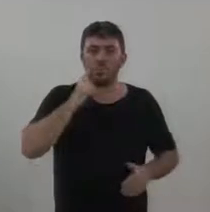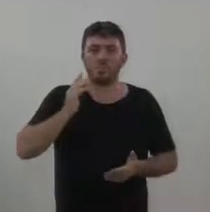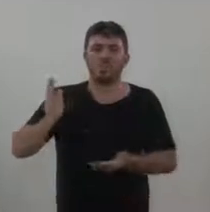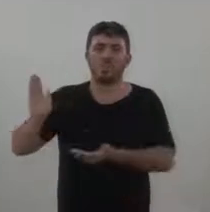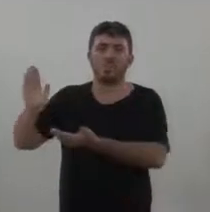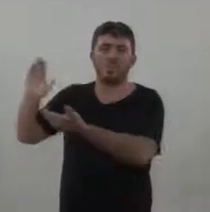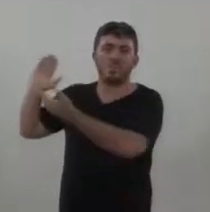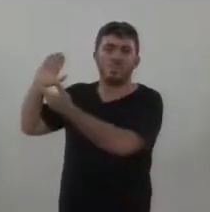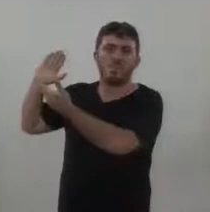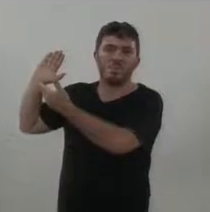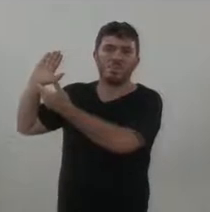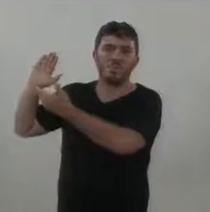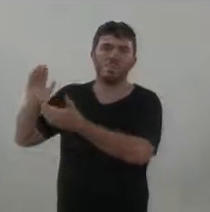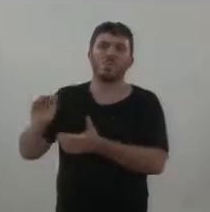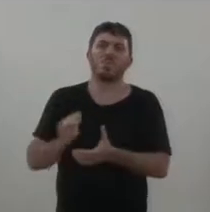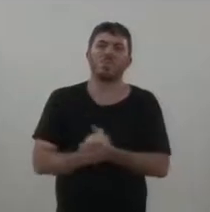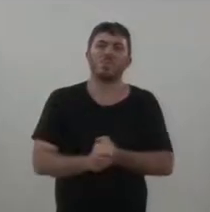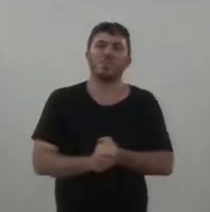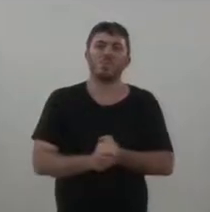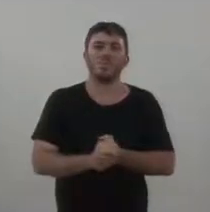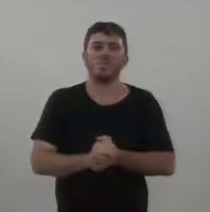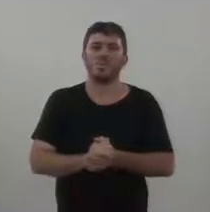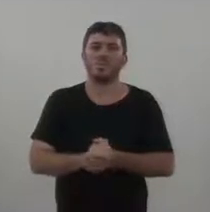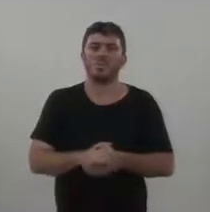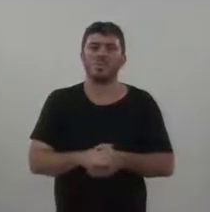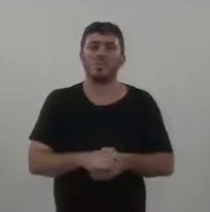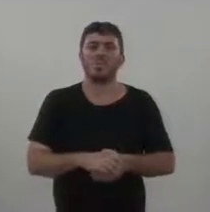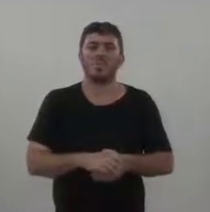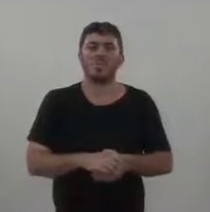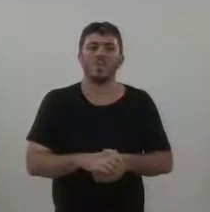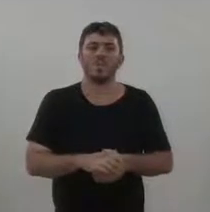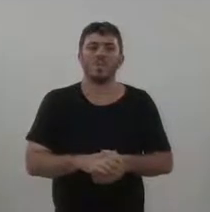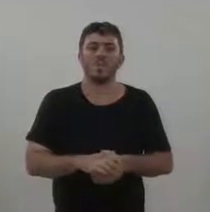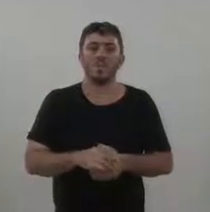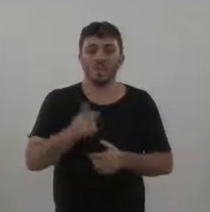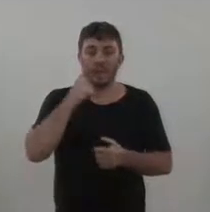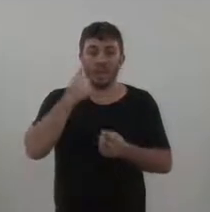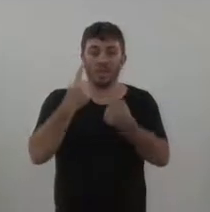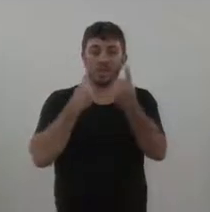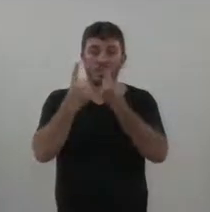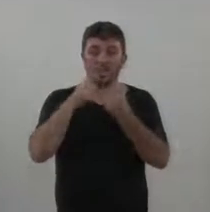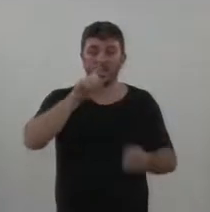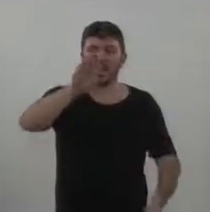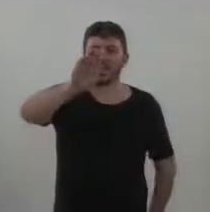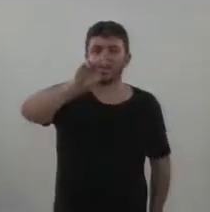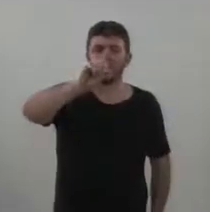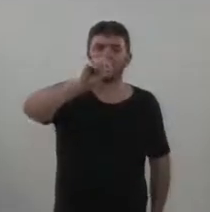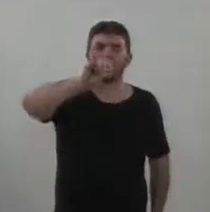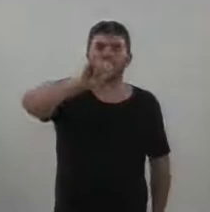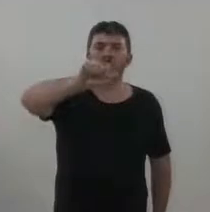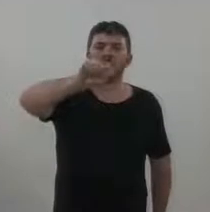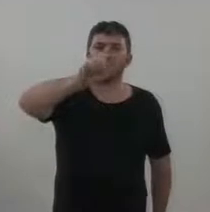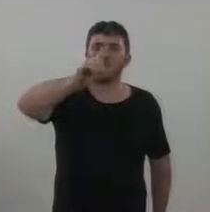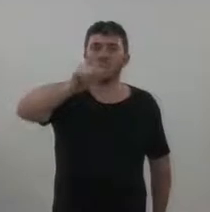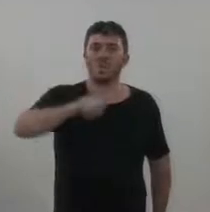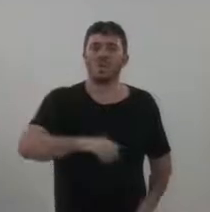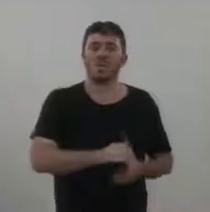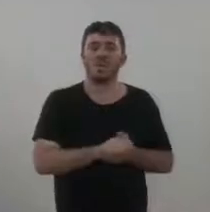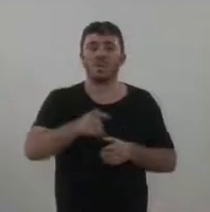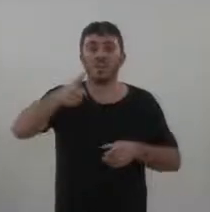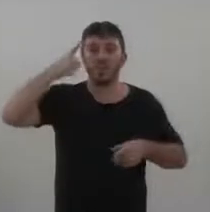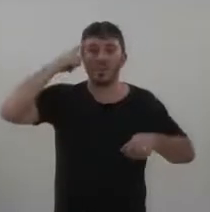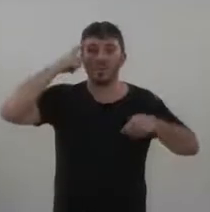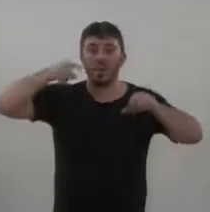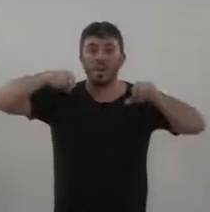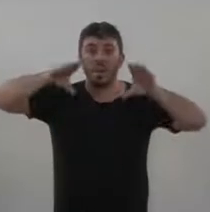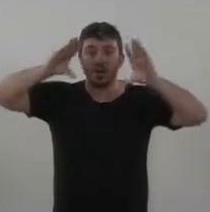senhores, esses PVs. No caso, aqui na Estrada da Boiada. A chance de um motoqueiro, principalmente